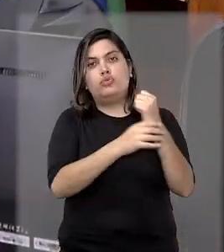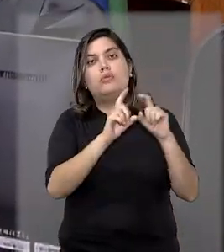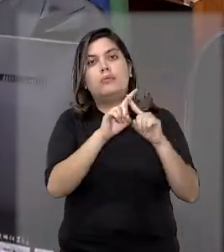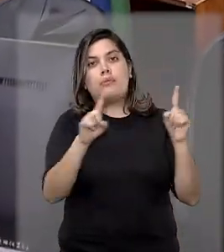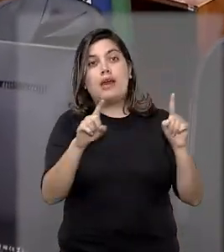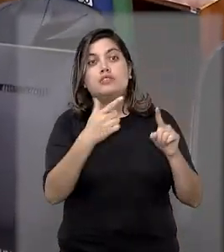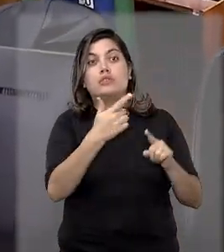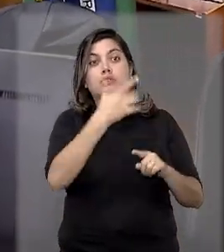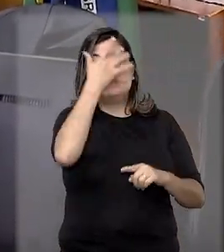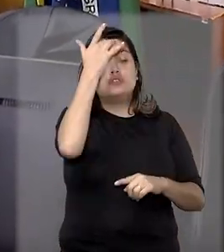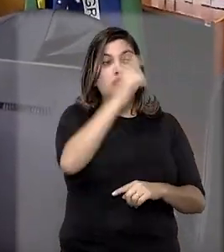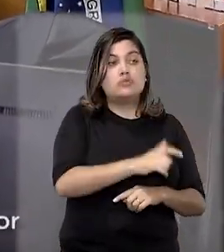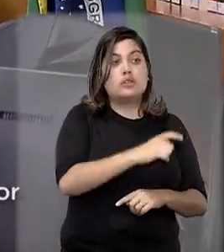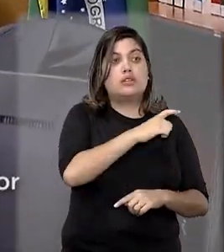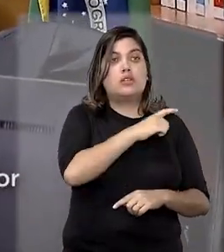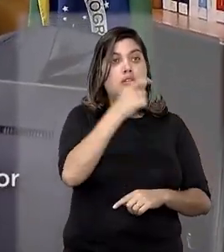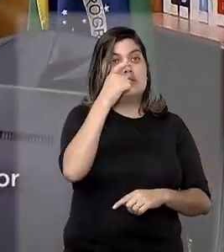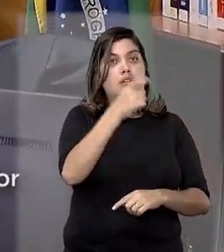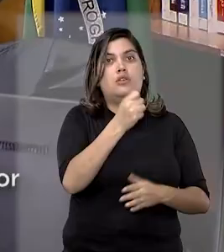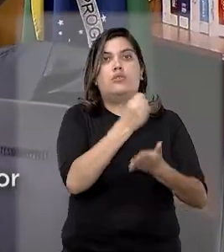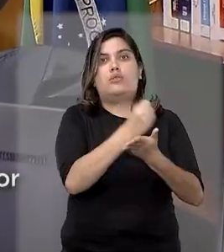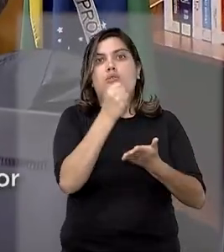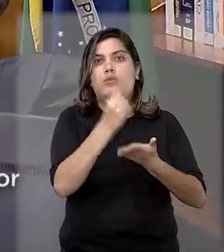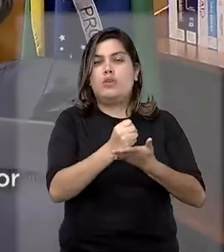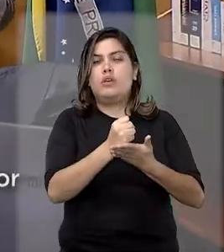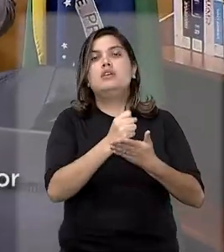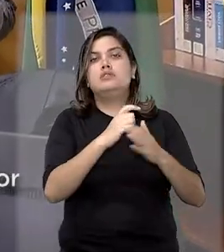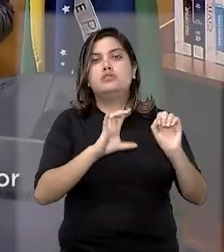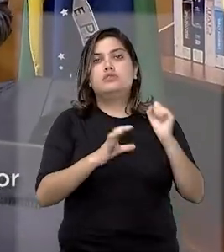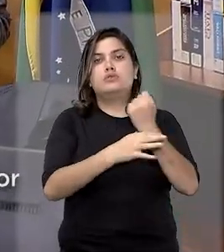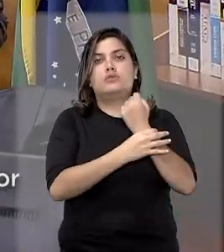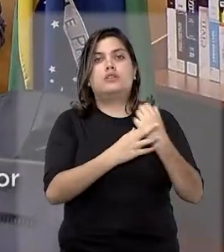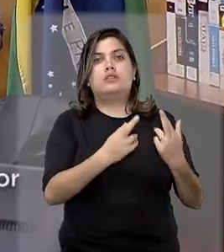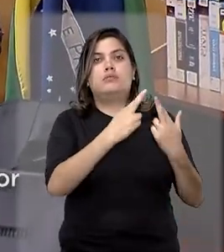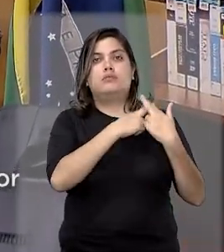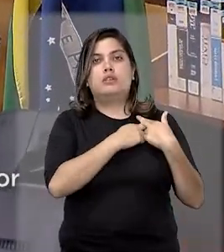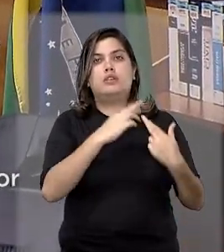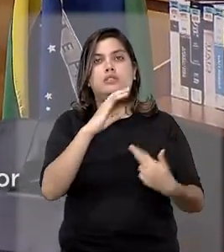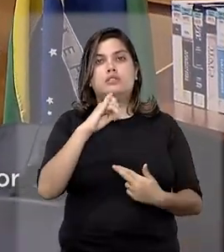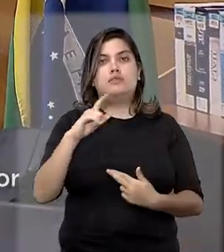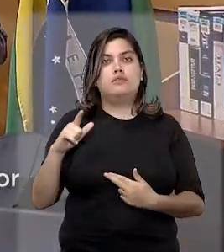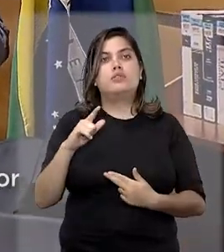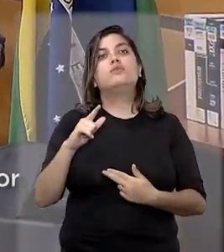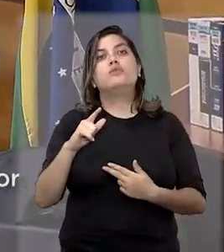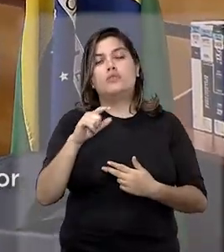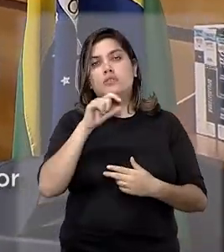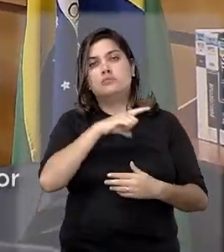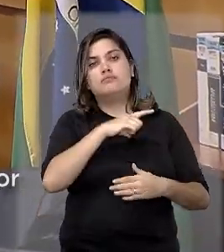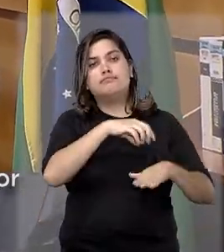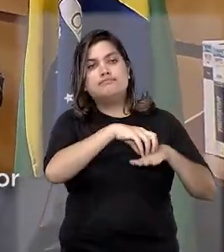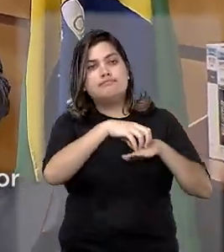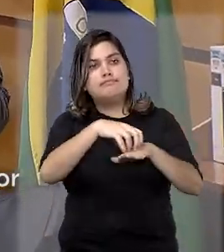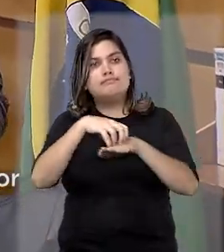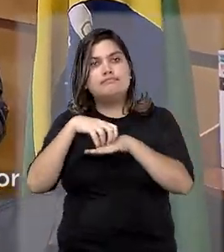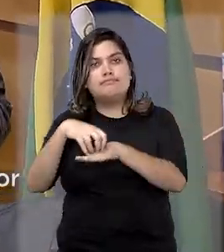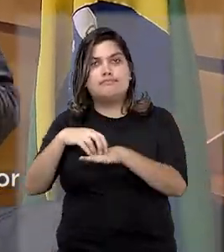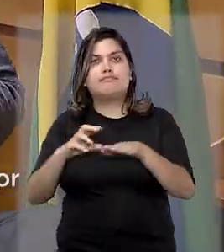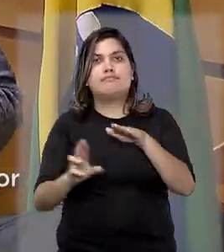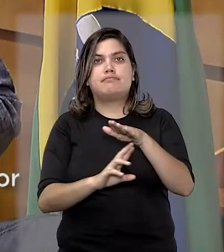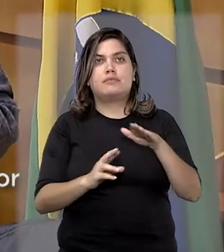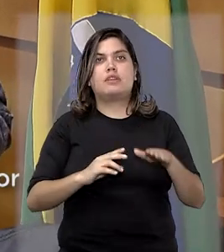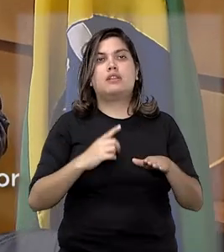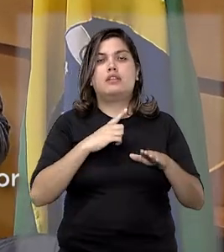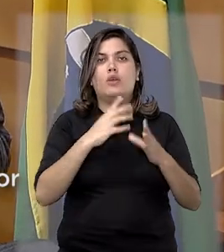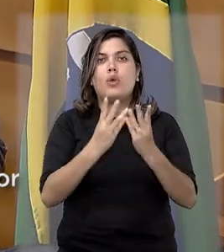apenas terceiro interessado no contrato de seguro de responsabilidade civil facultativa do transportador rodoviário